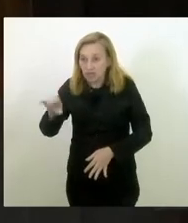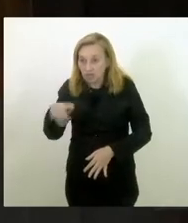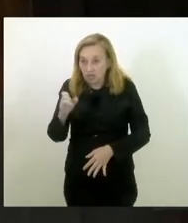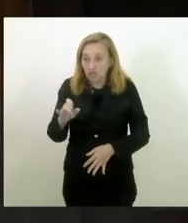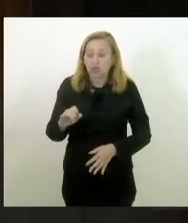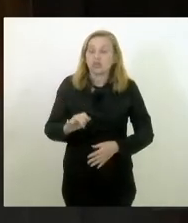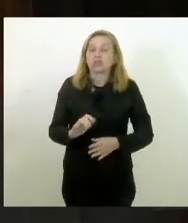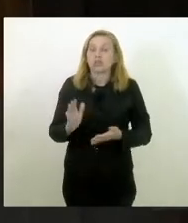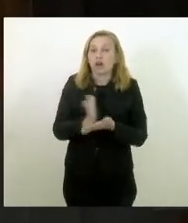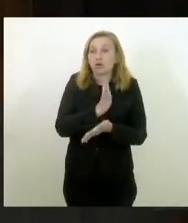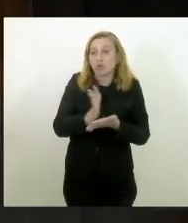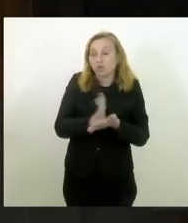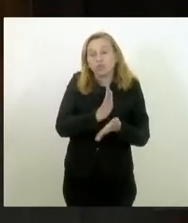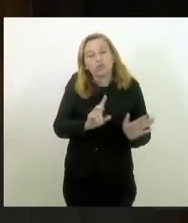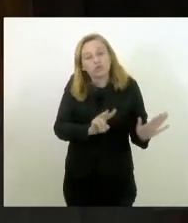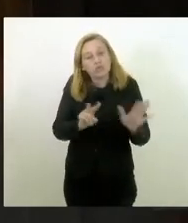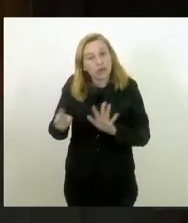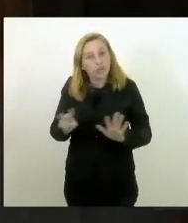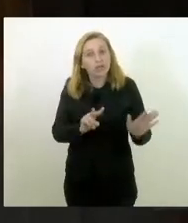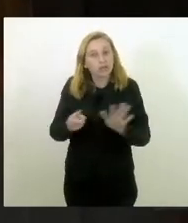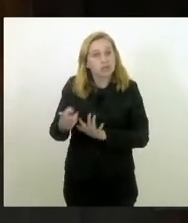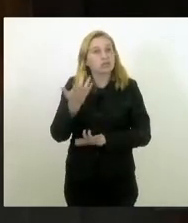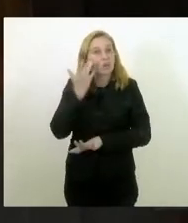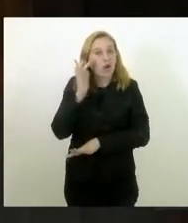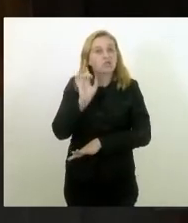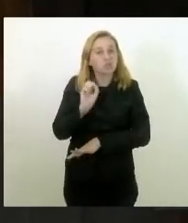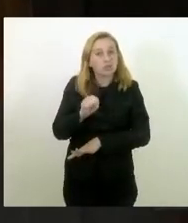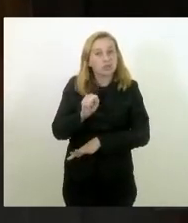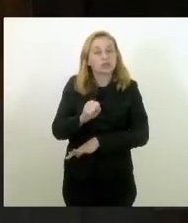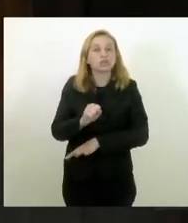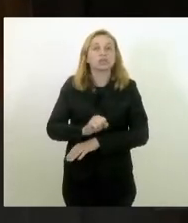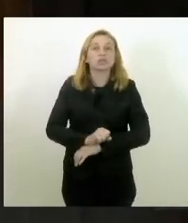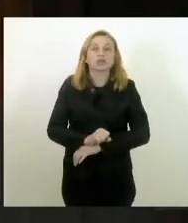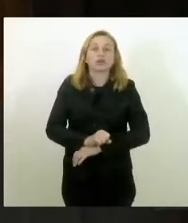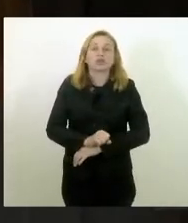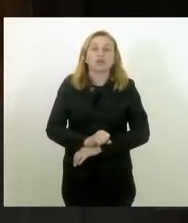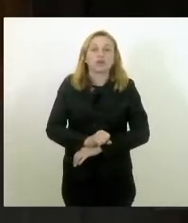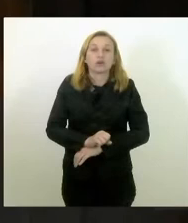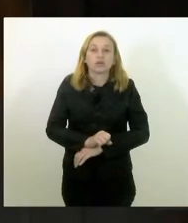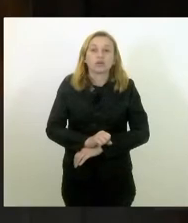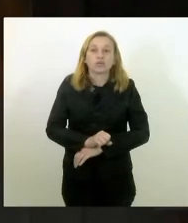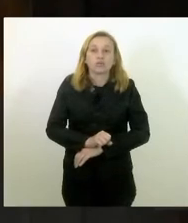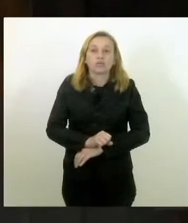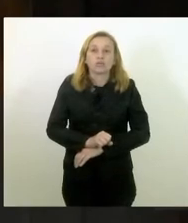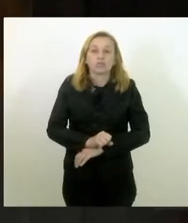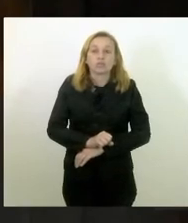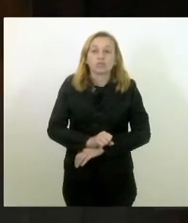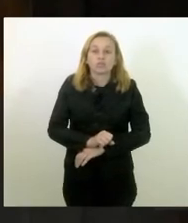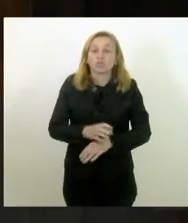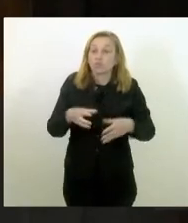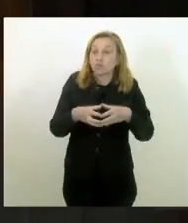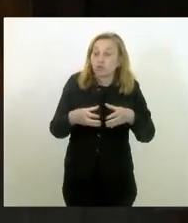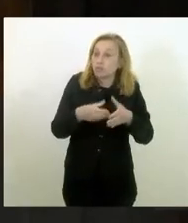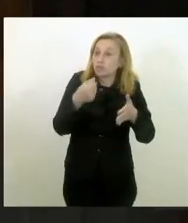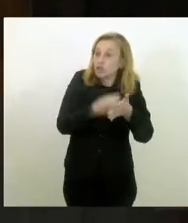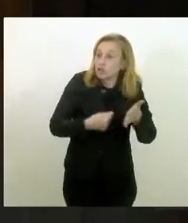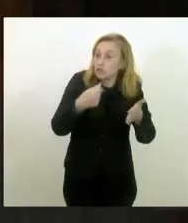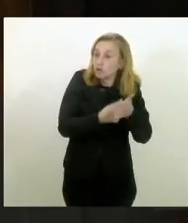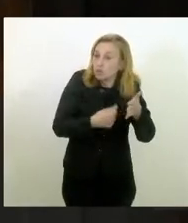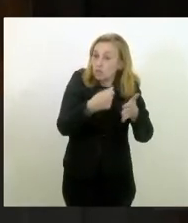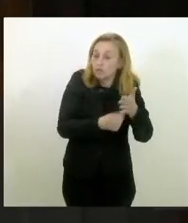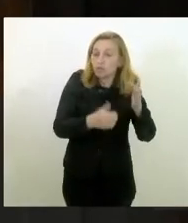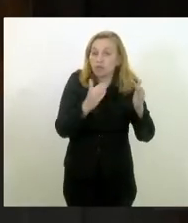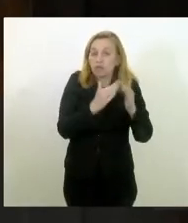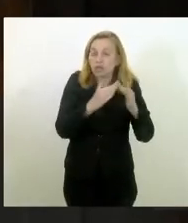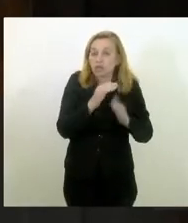algumas semanas, algumas semanas eu acho sim, ocupado por um coletivo que luta por moradia digna no Rio